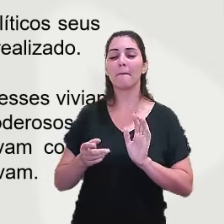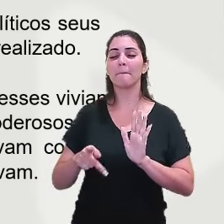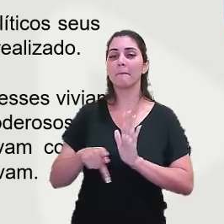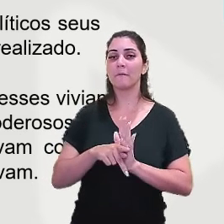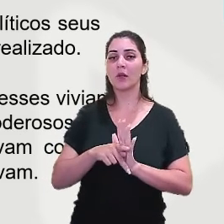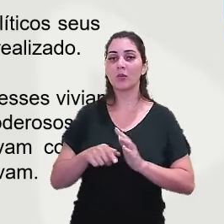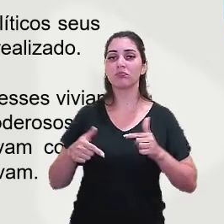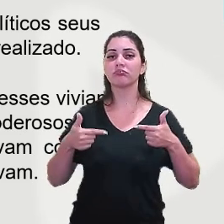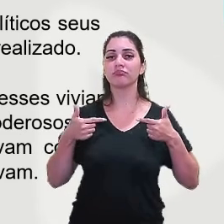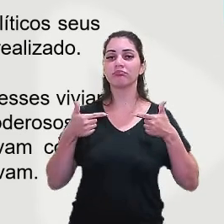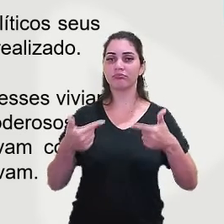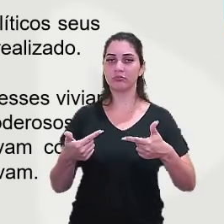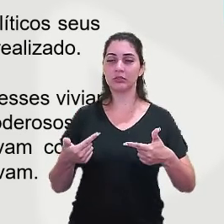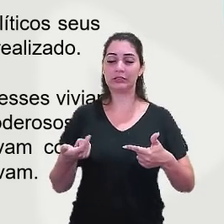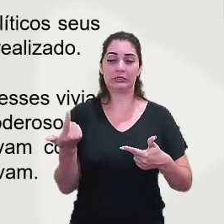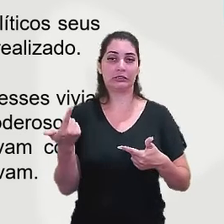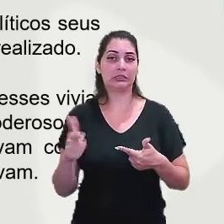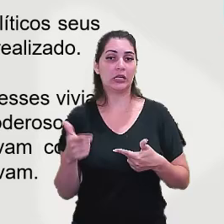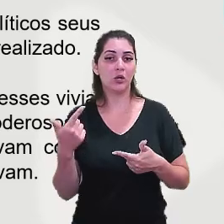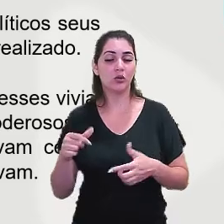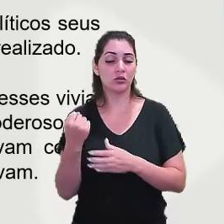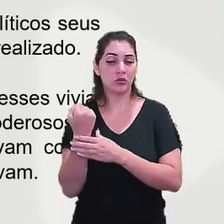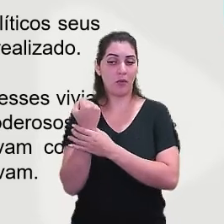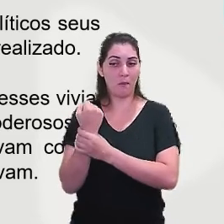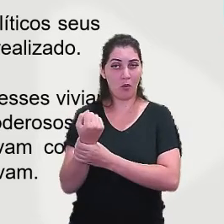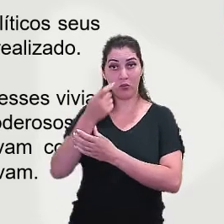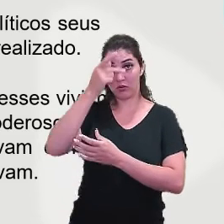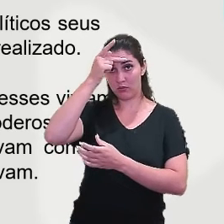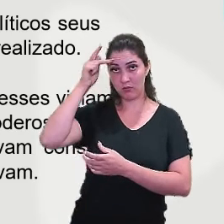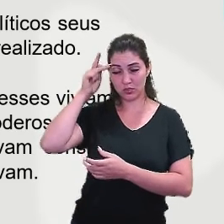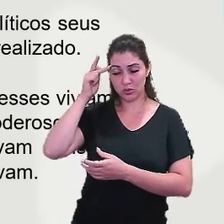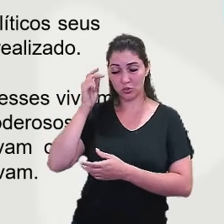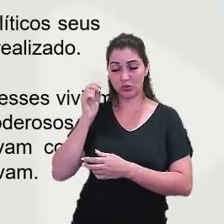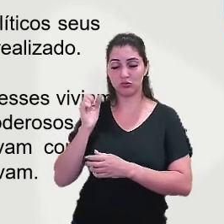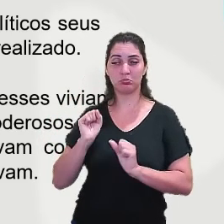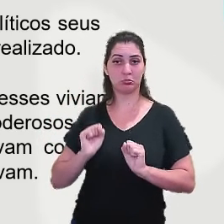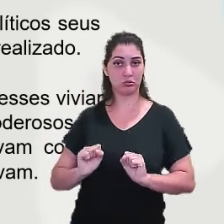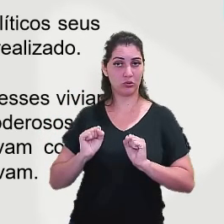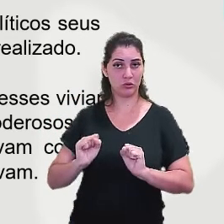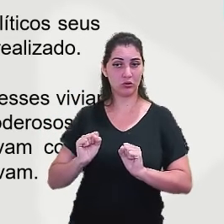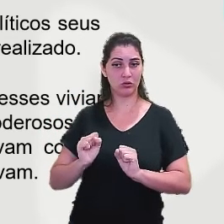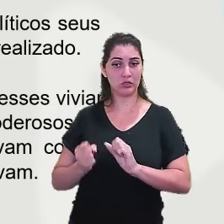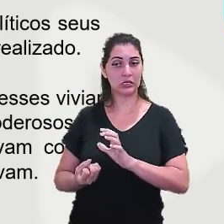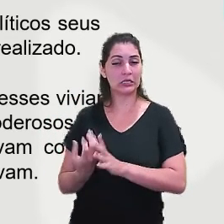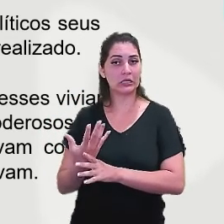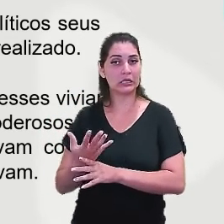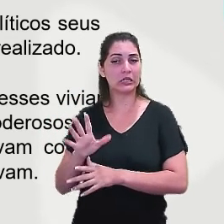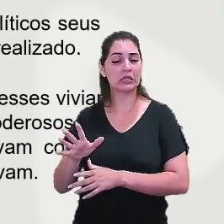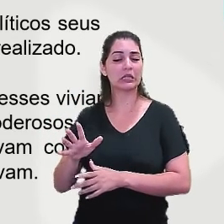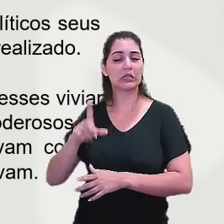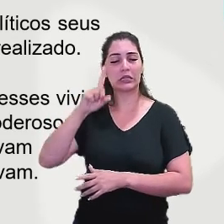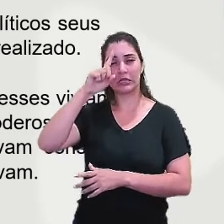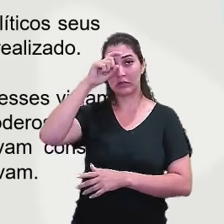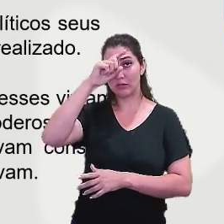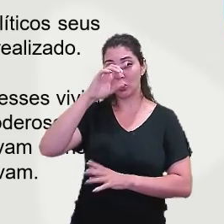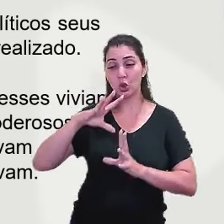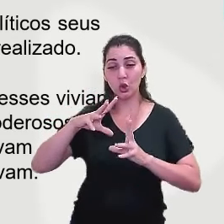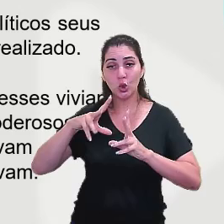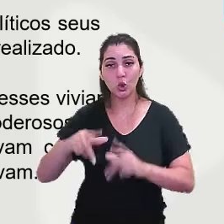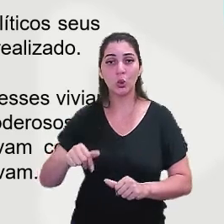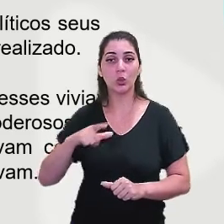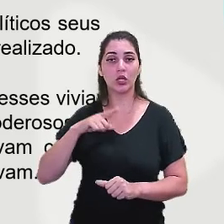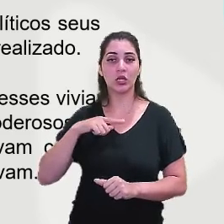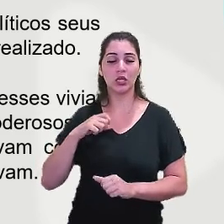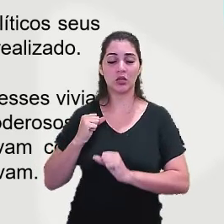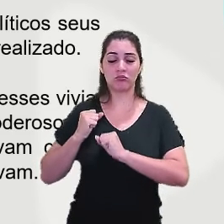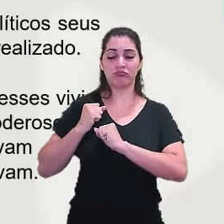visto que não tinham o apoio de padrinhos poderosos que lhe aparecessem nas dificuldades. Tudo o que possuíam, carregavam